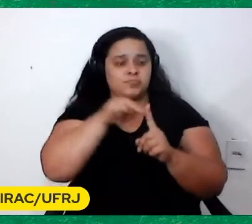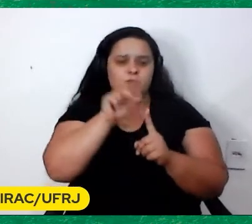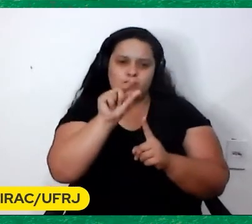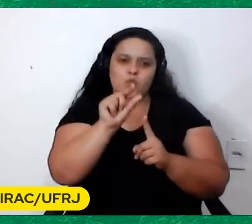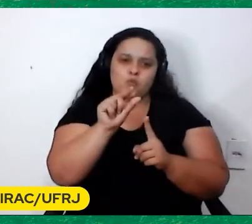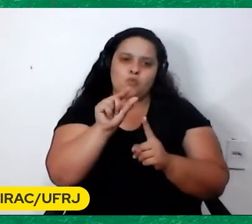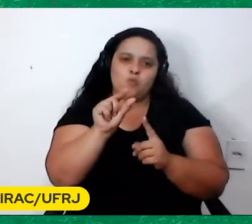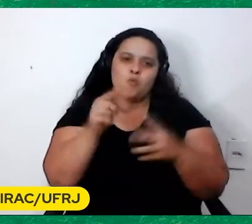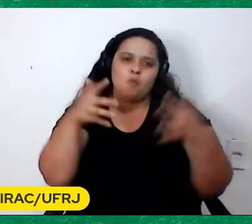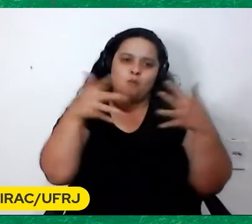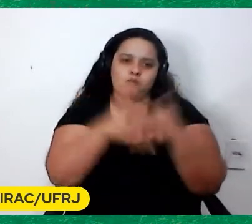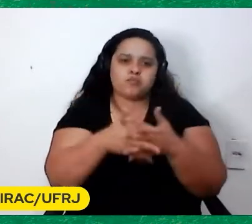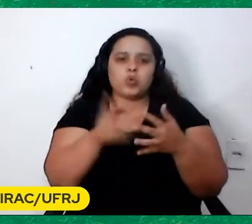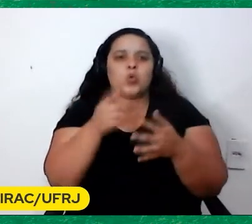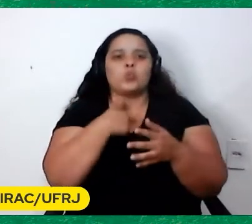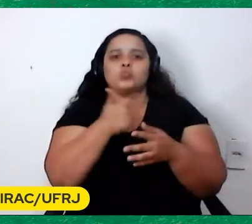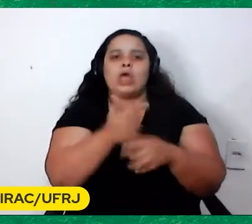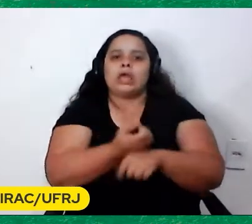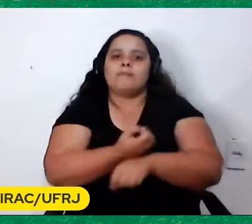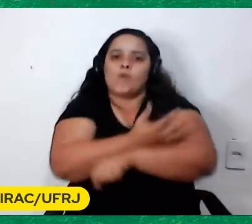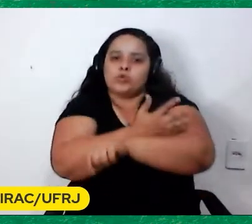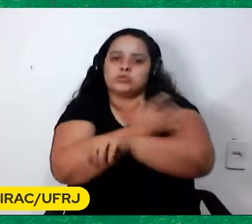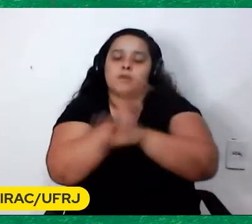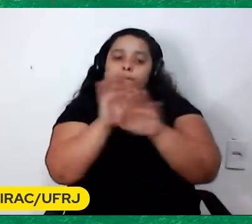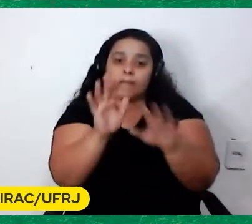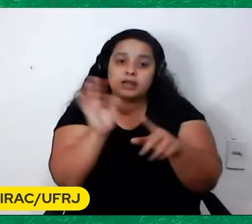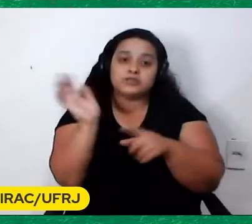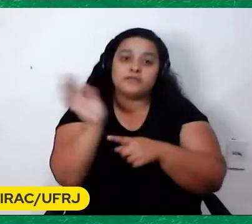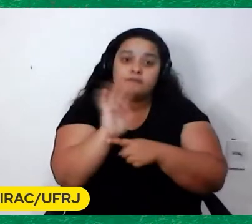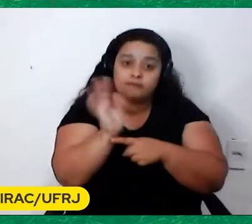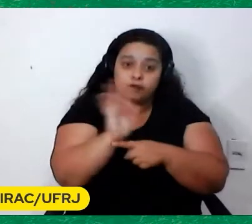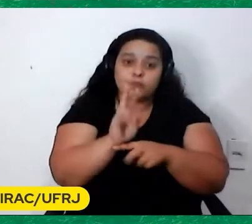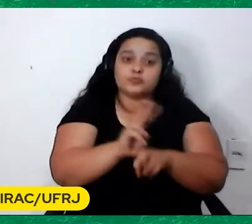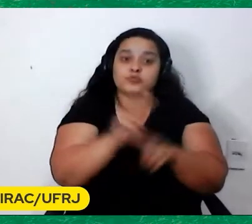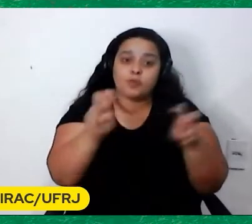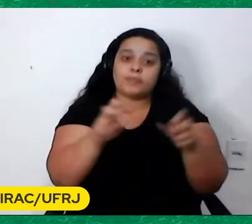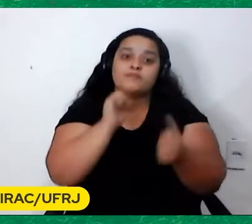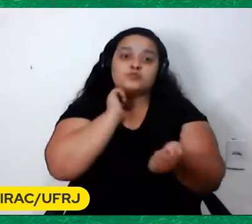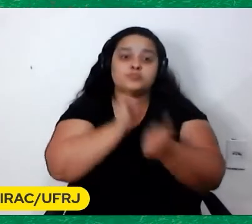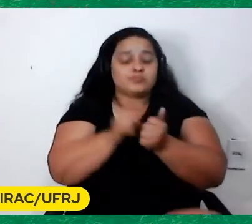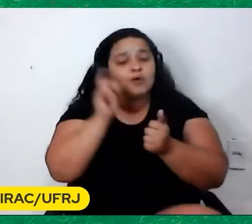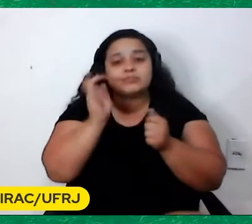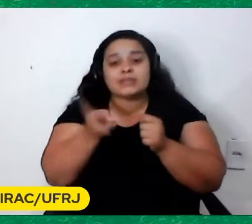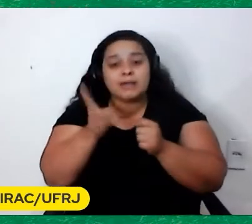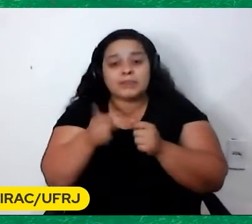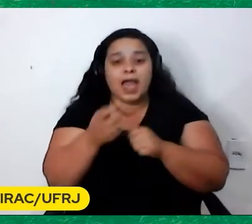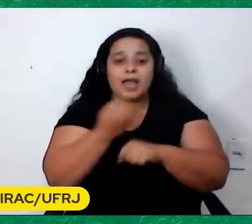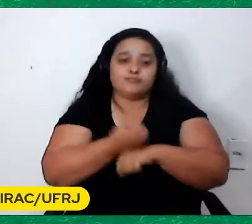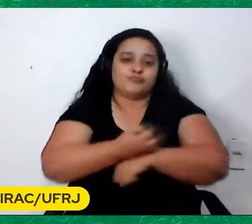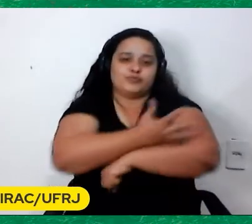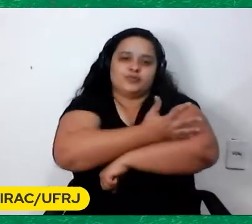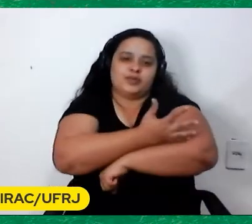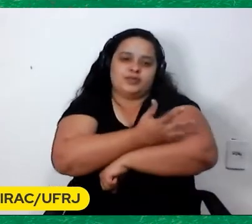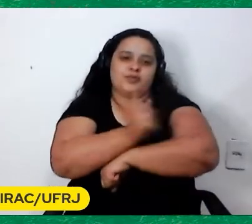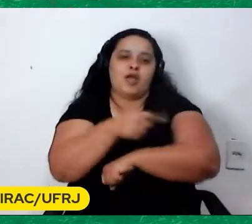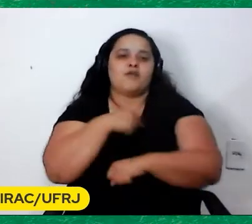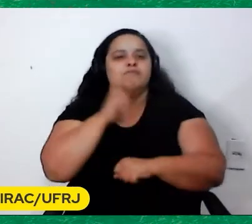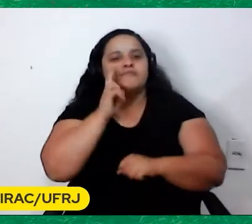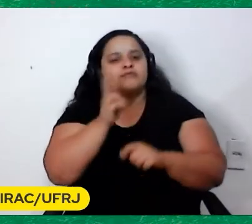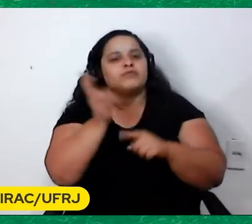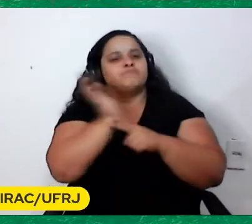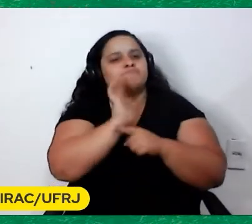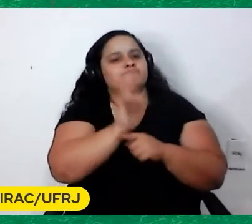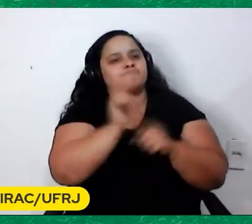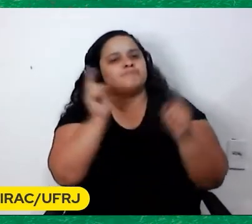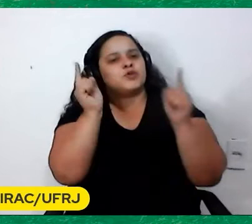me emociono Mas os filmes Que fazem Sobre futebol São emocionantes Realmente Os documentários Que eu vi Realmente me